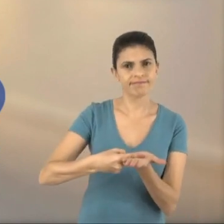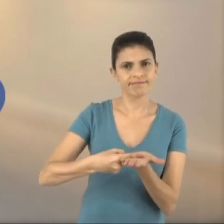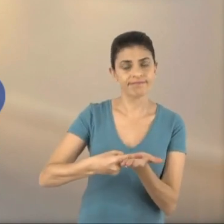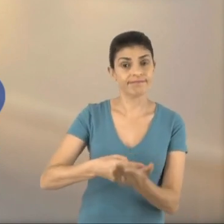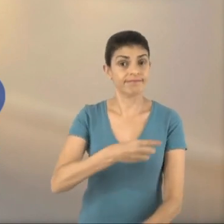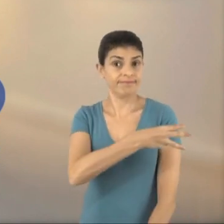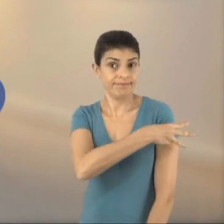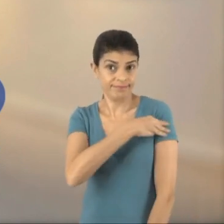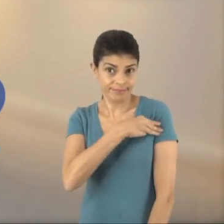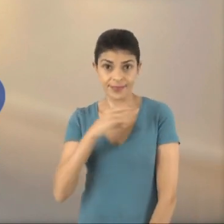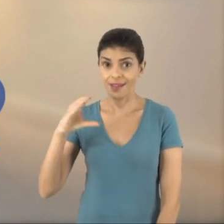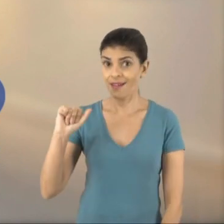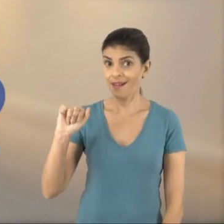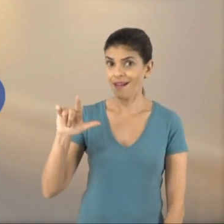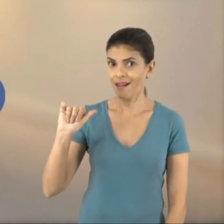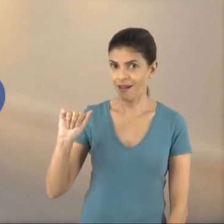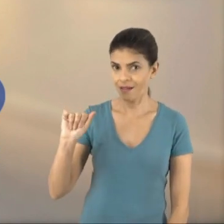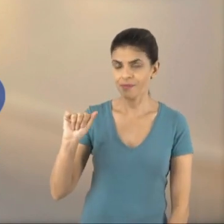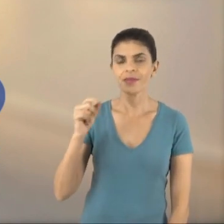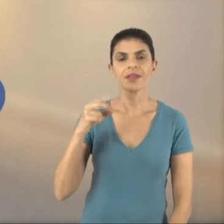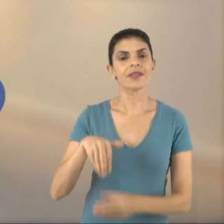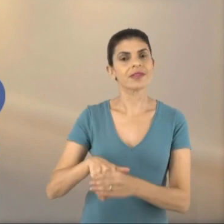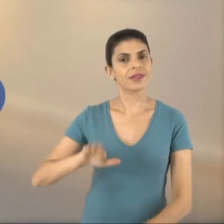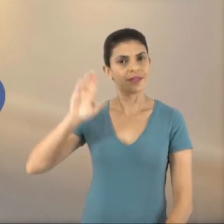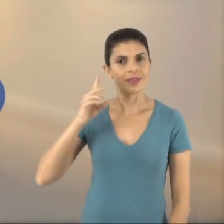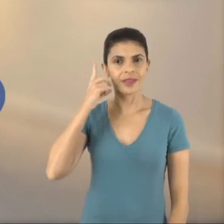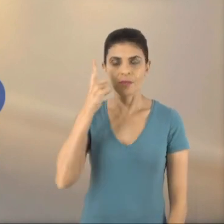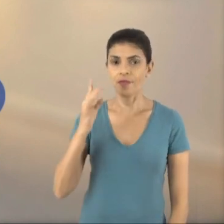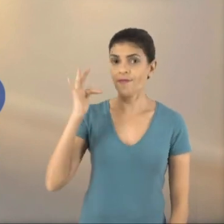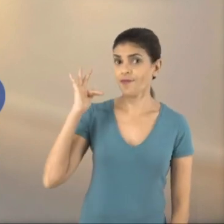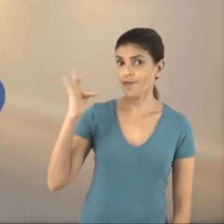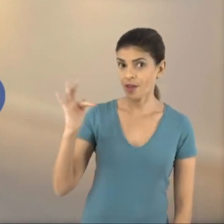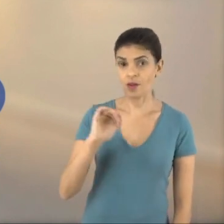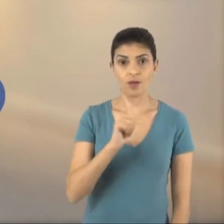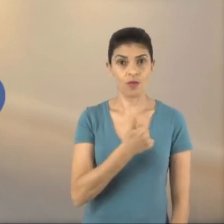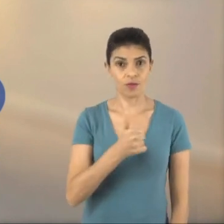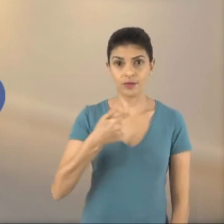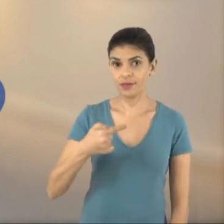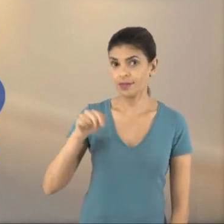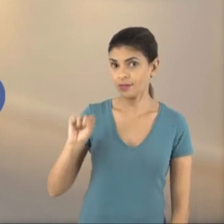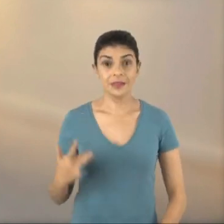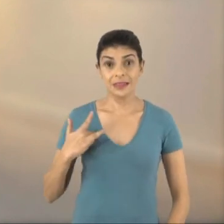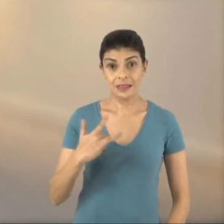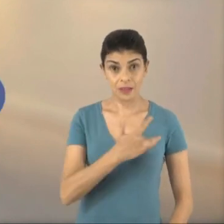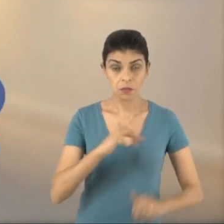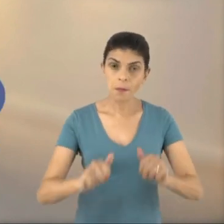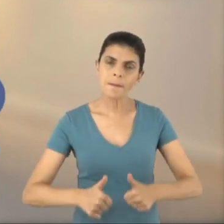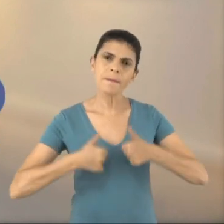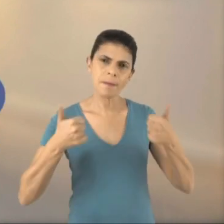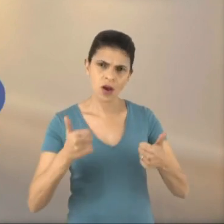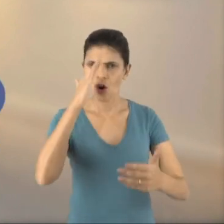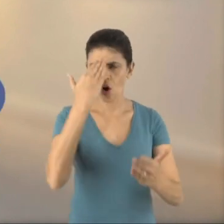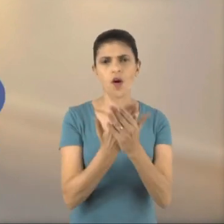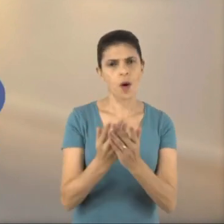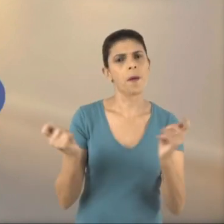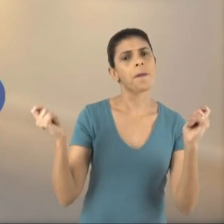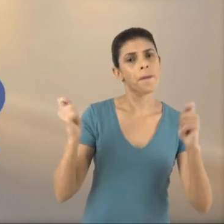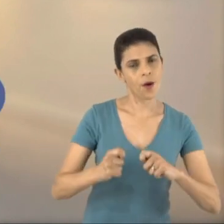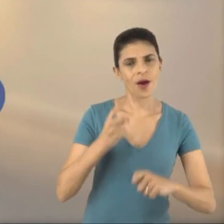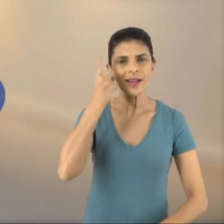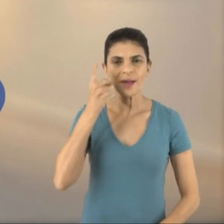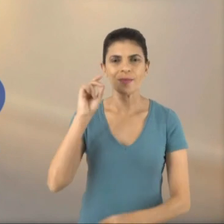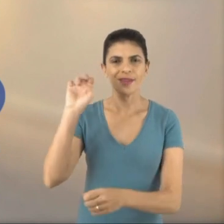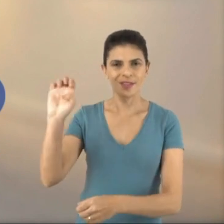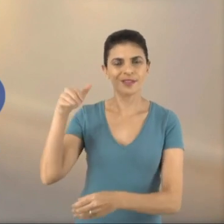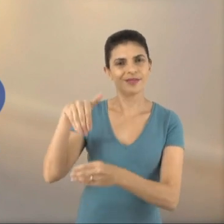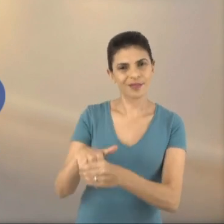vote 11-0-15. O início de uma grande história começa agora. Vote 11-0-15. Para a saúde melhorar, pode confiar.